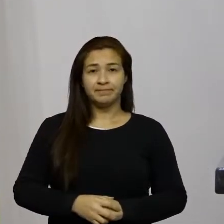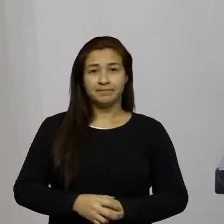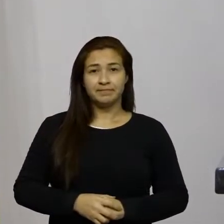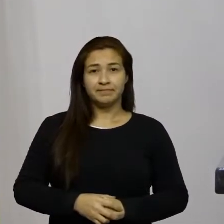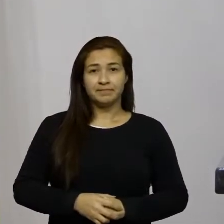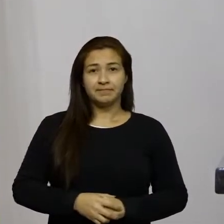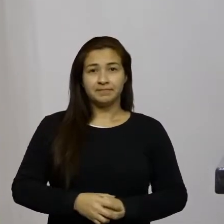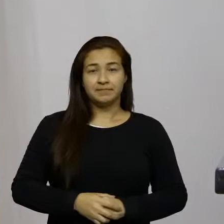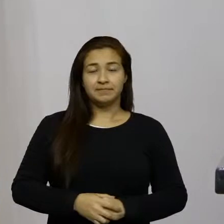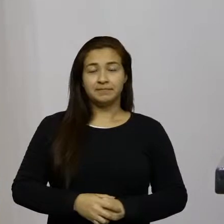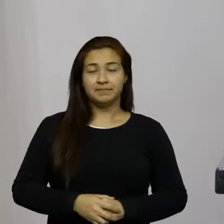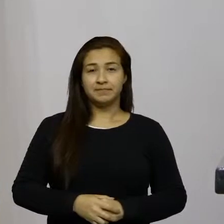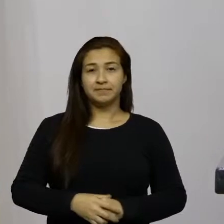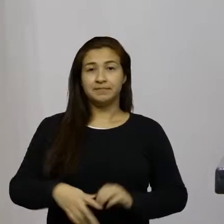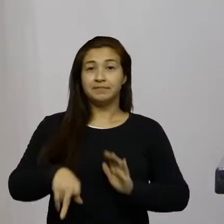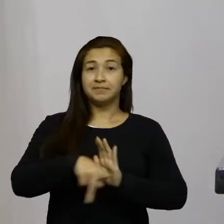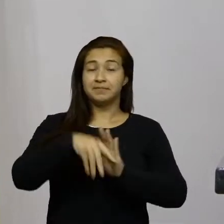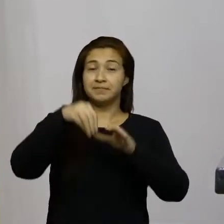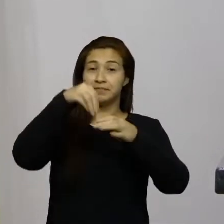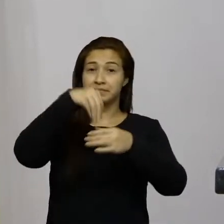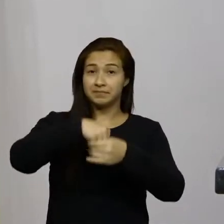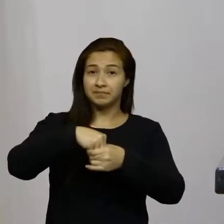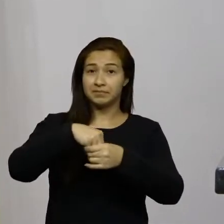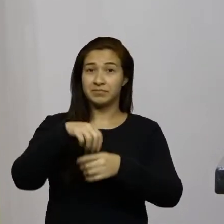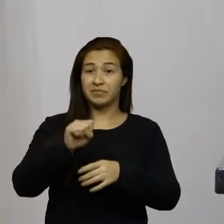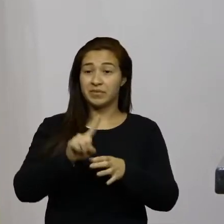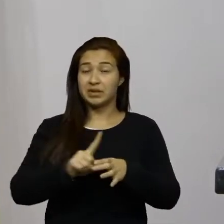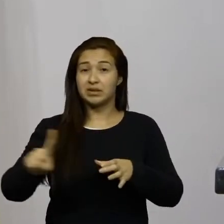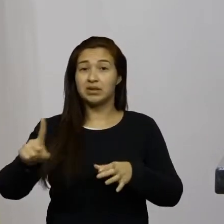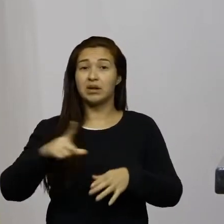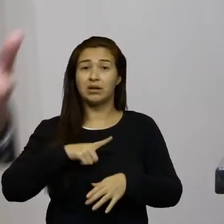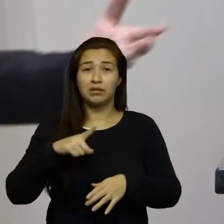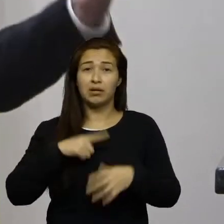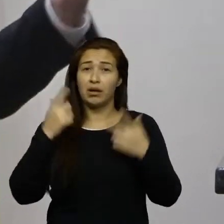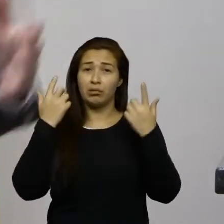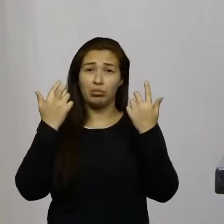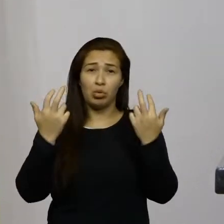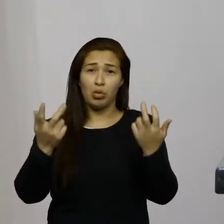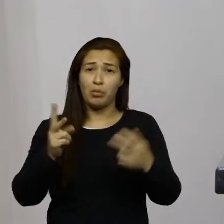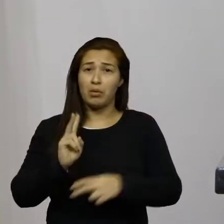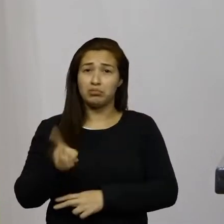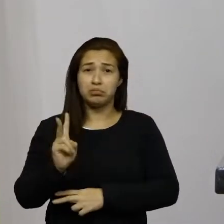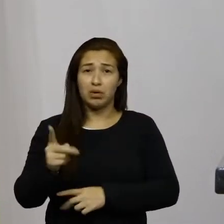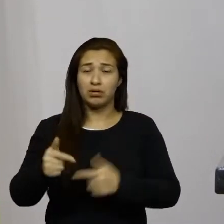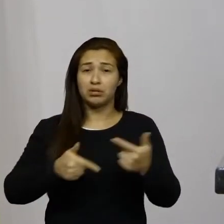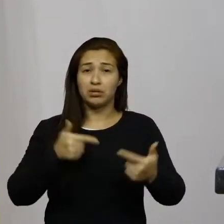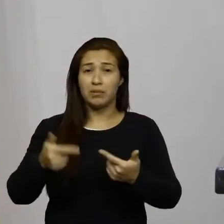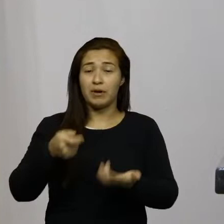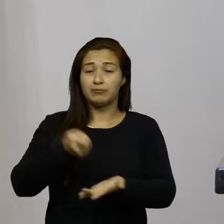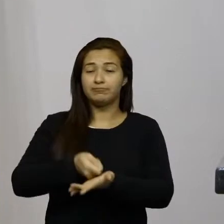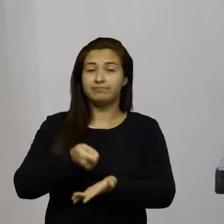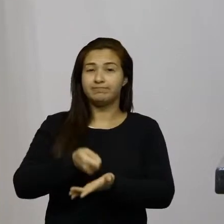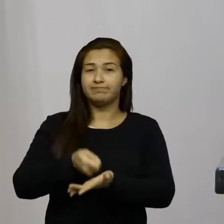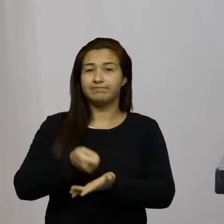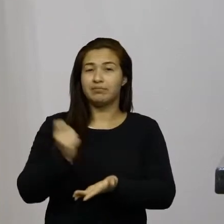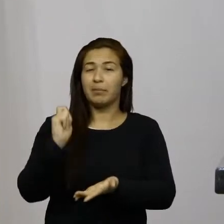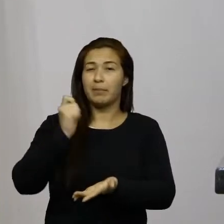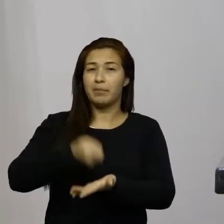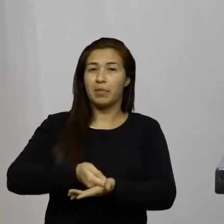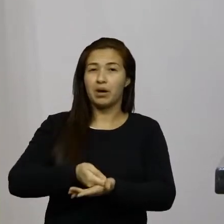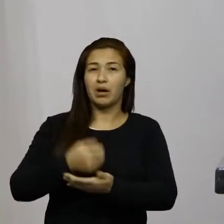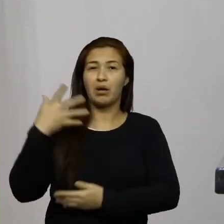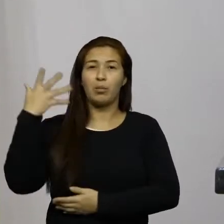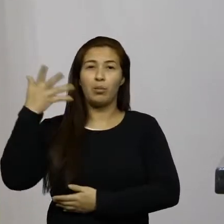e ao saírem de lá tem cargo vitalício e cobram para fazer palestras para falar